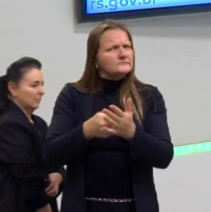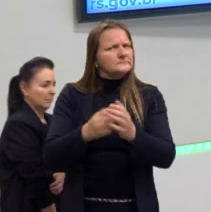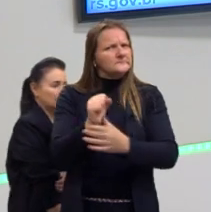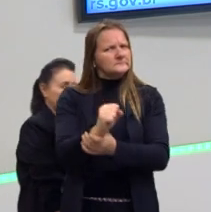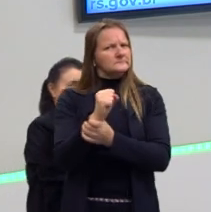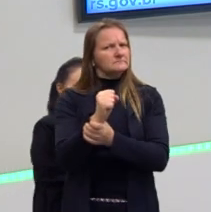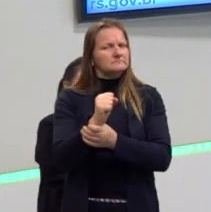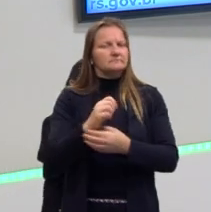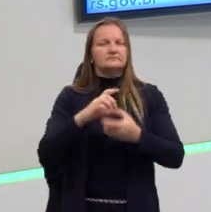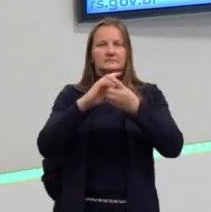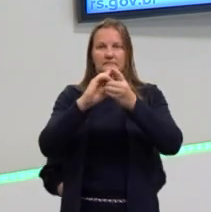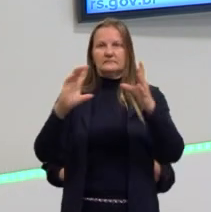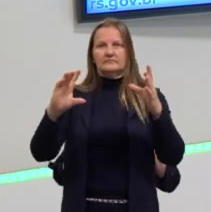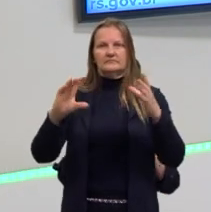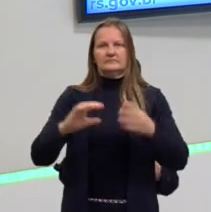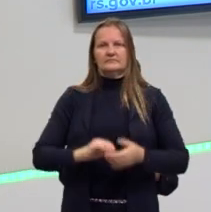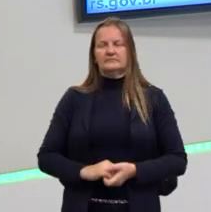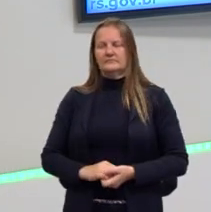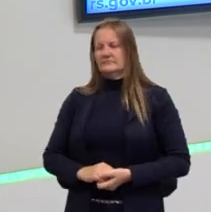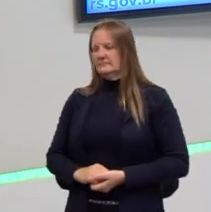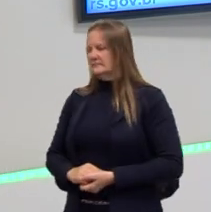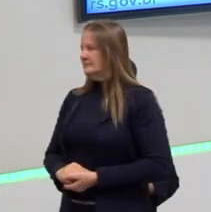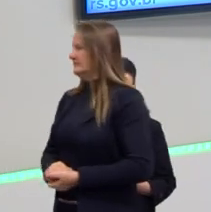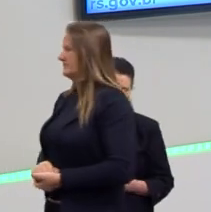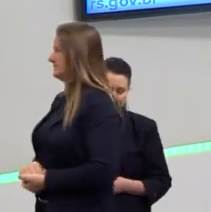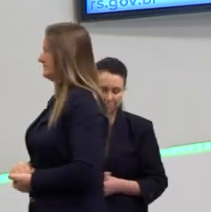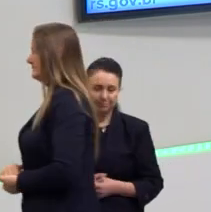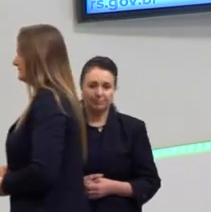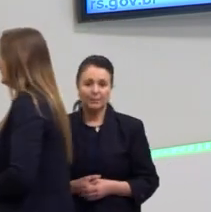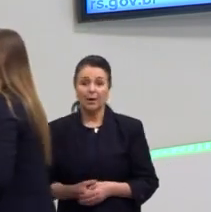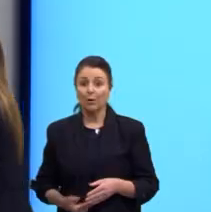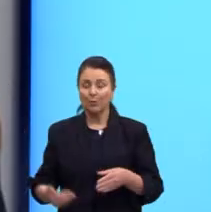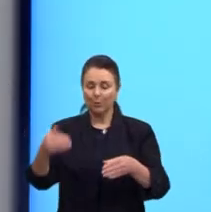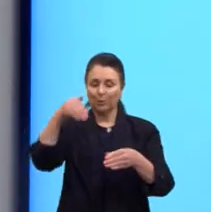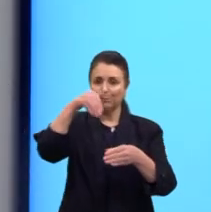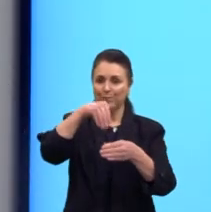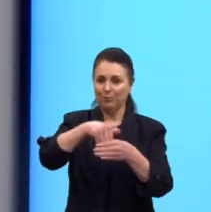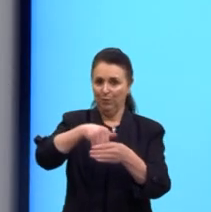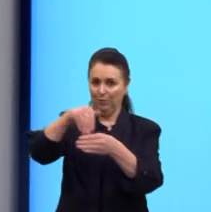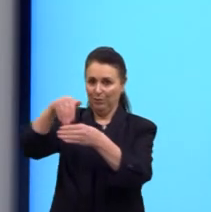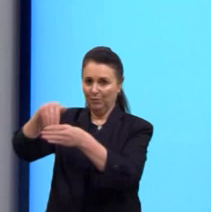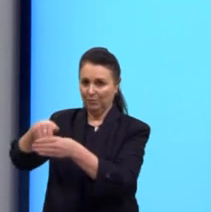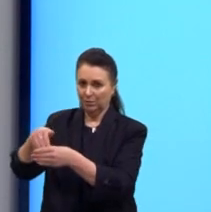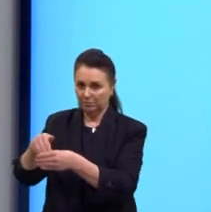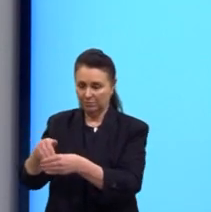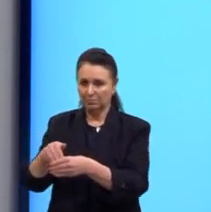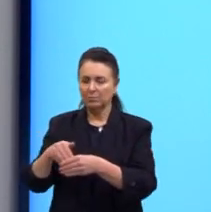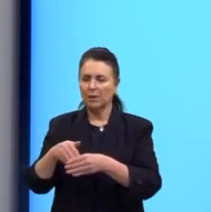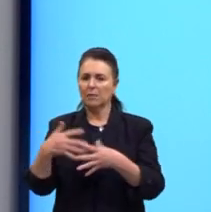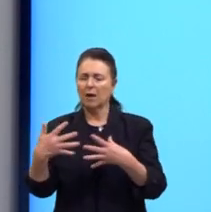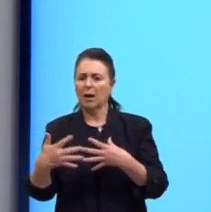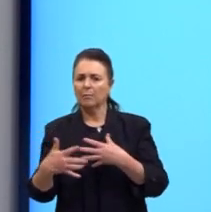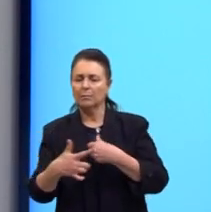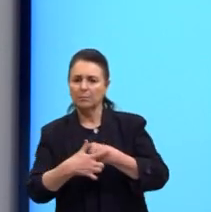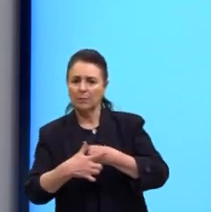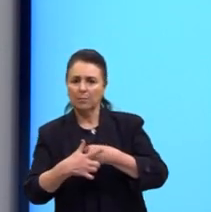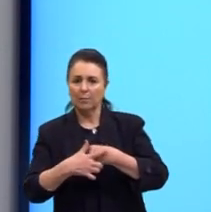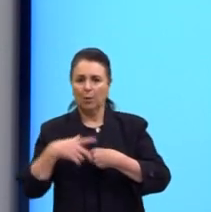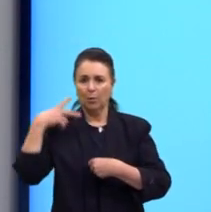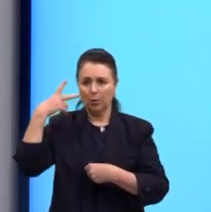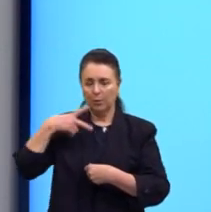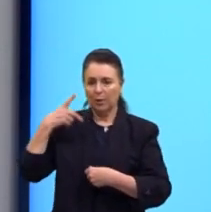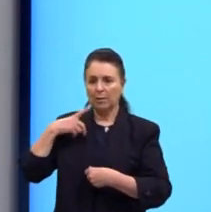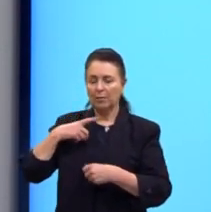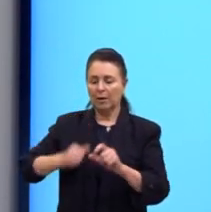democrática. A questão do voto, turma. A função do voto político. nós temos uma